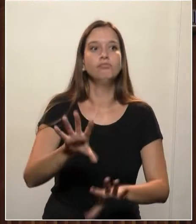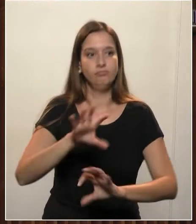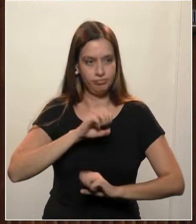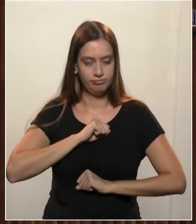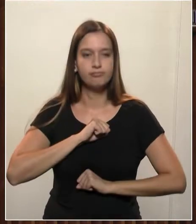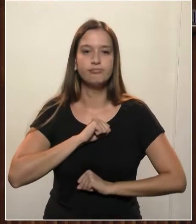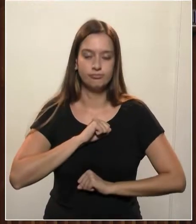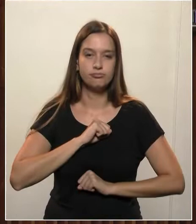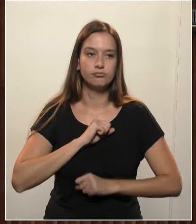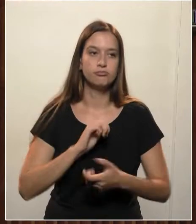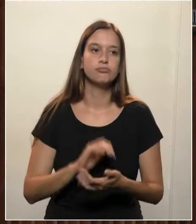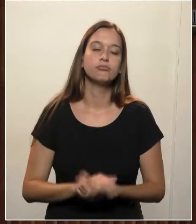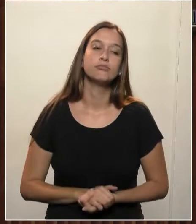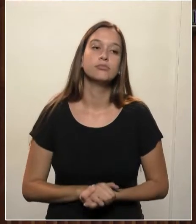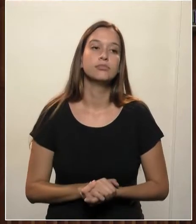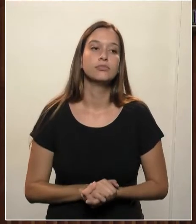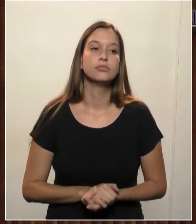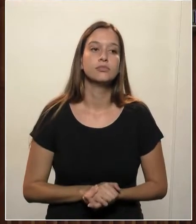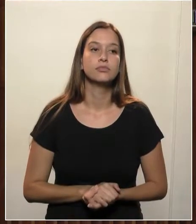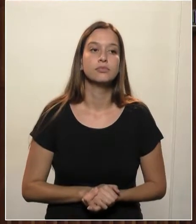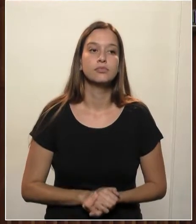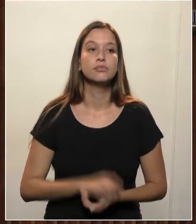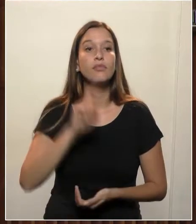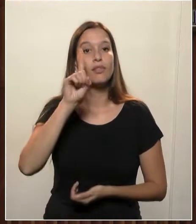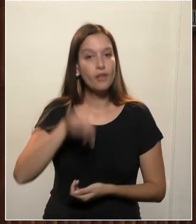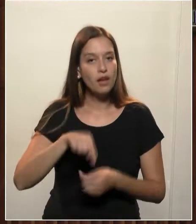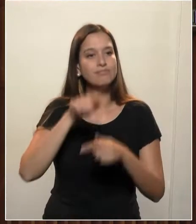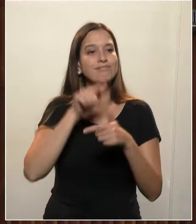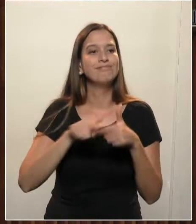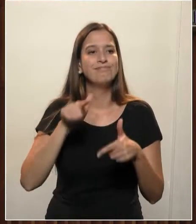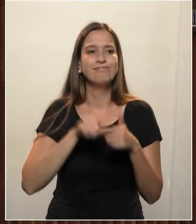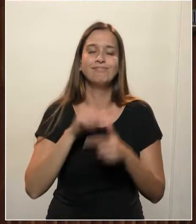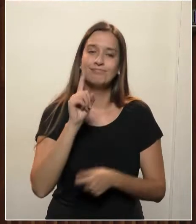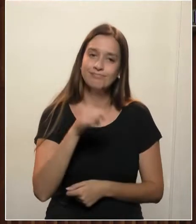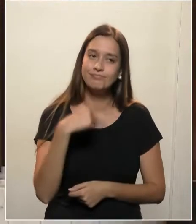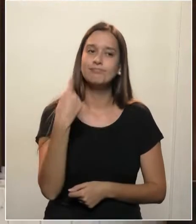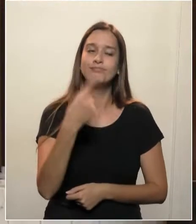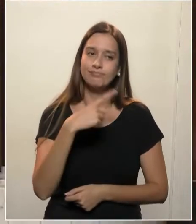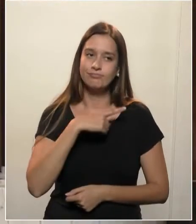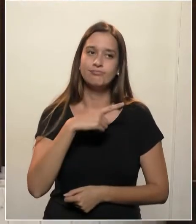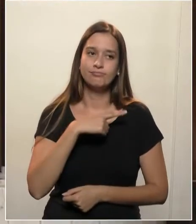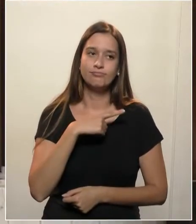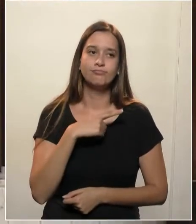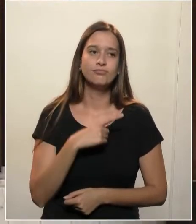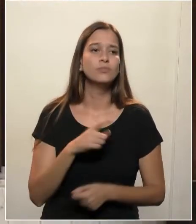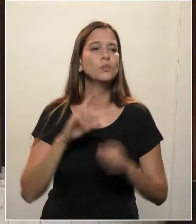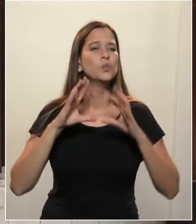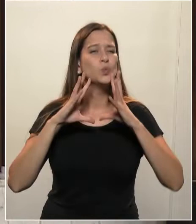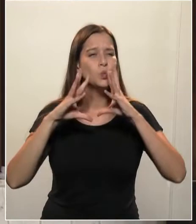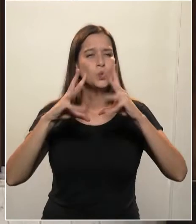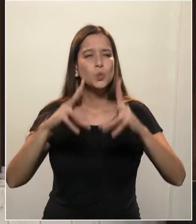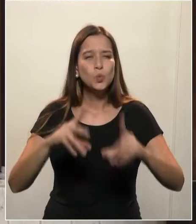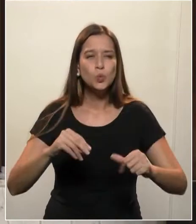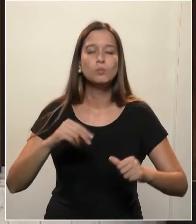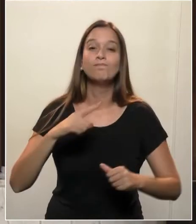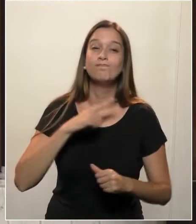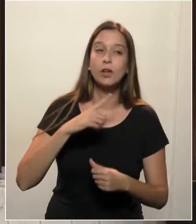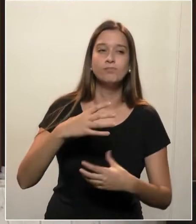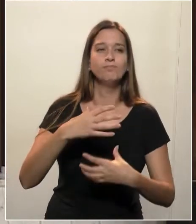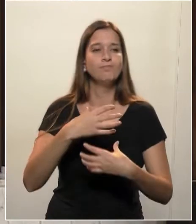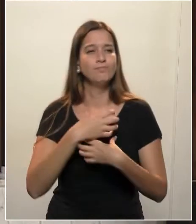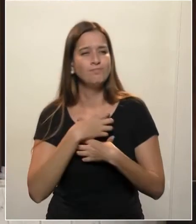Esse que é o problema que nós temos. Então, as medidas, todas aquelas que já foram faladas,